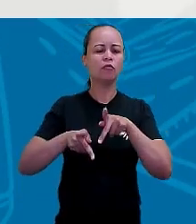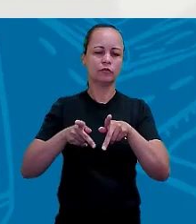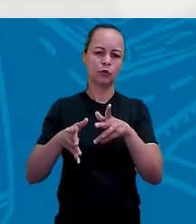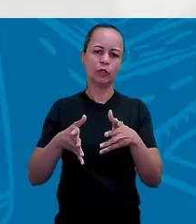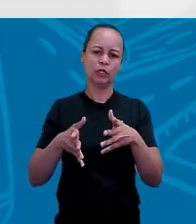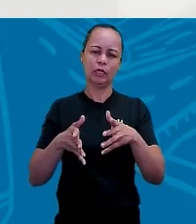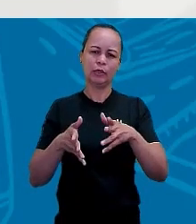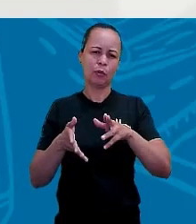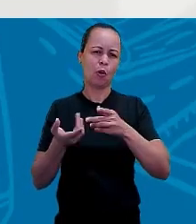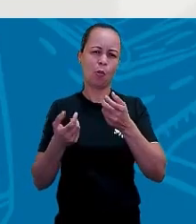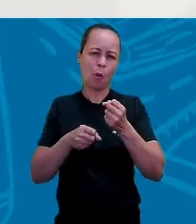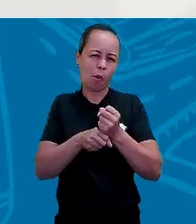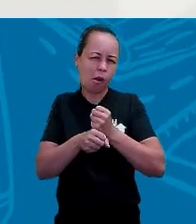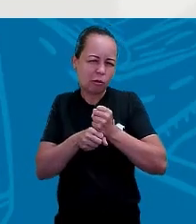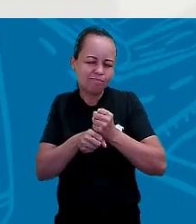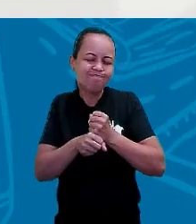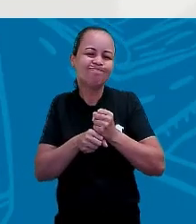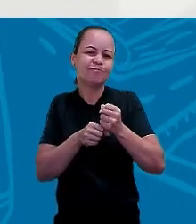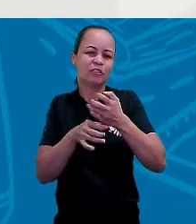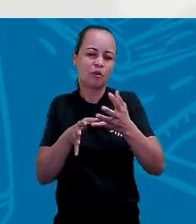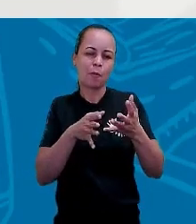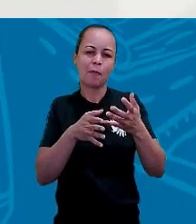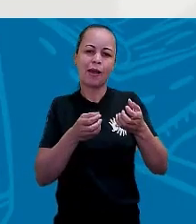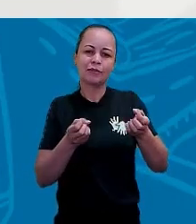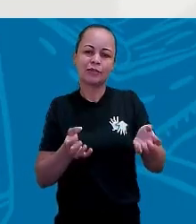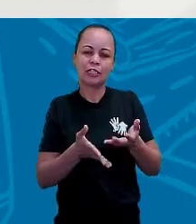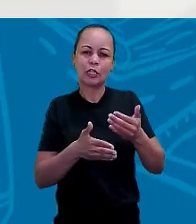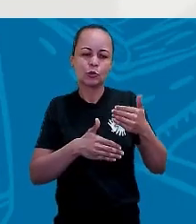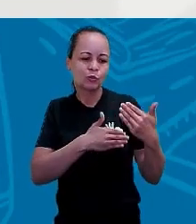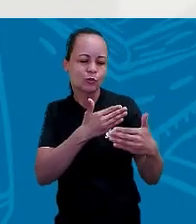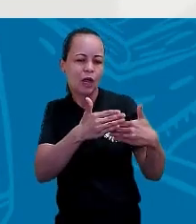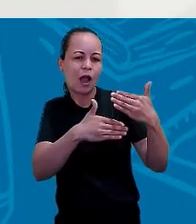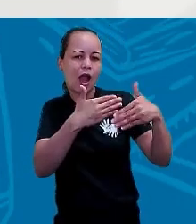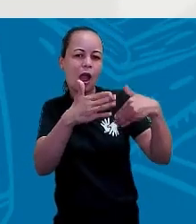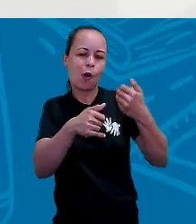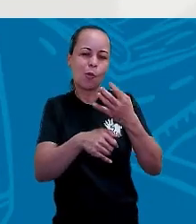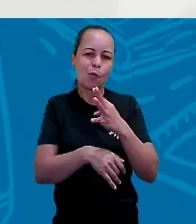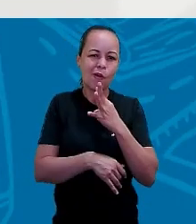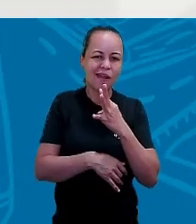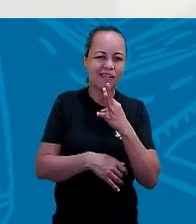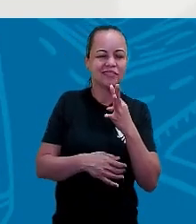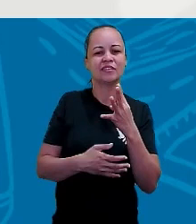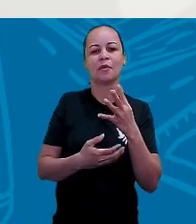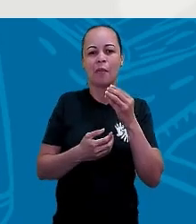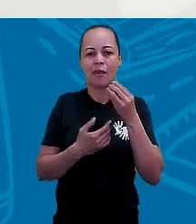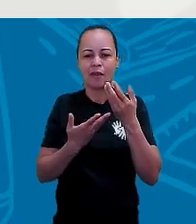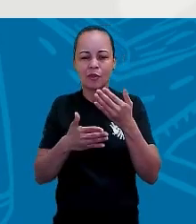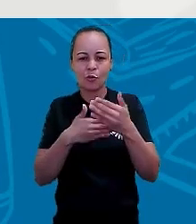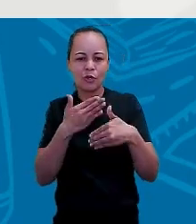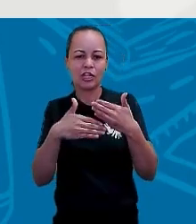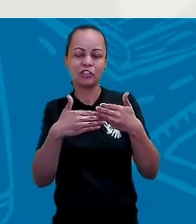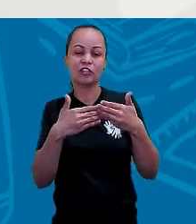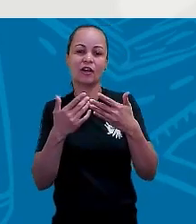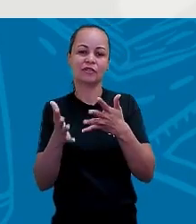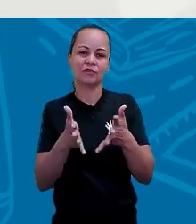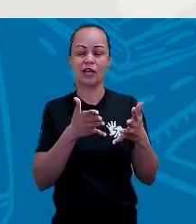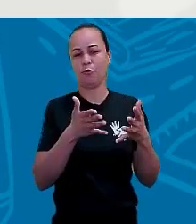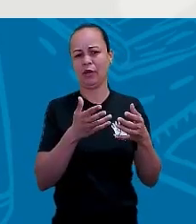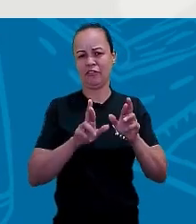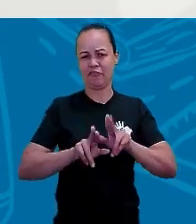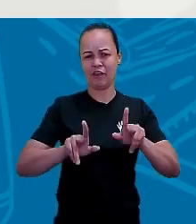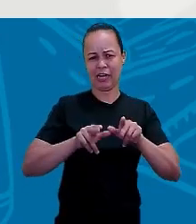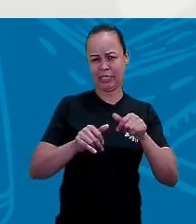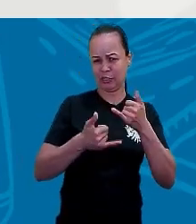tempo foi passando os seus conhecimentos de geração para geração. E não é diferente com as brincadeiras.